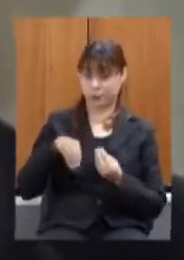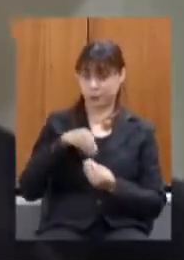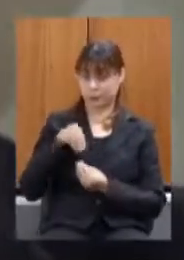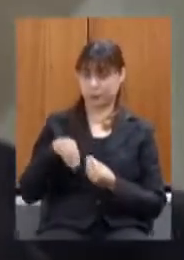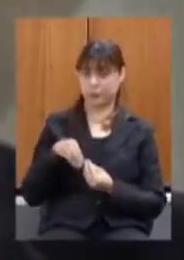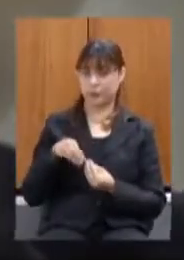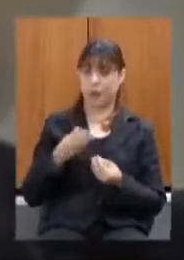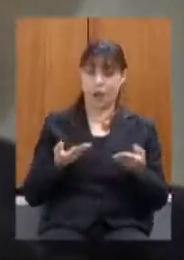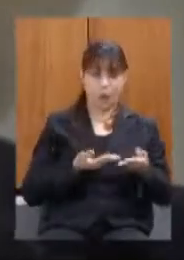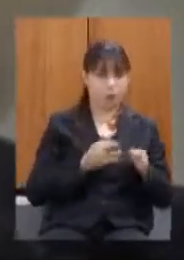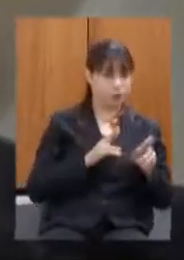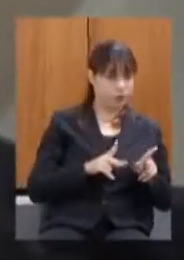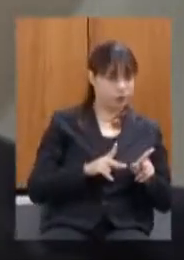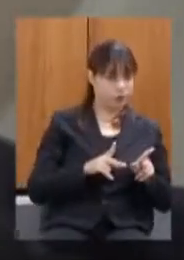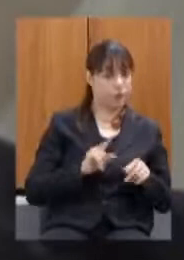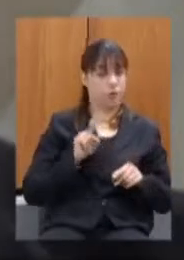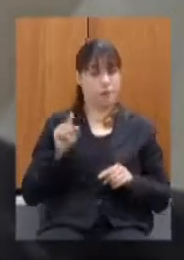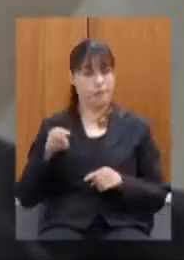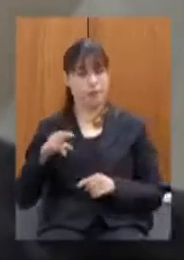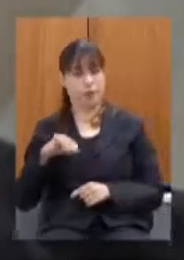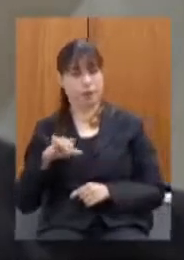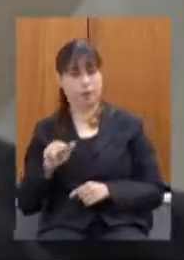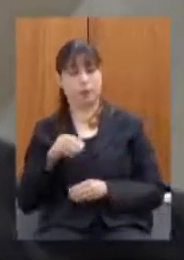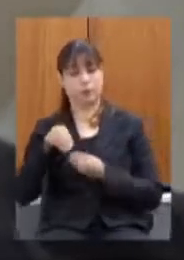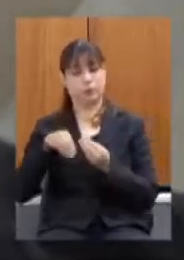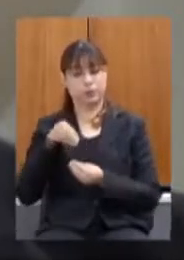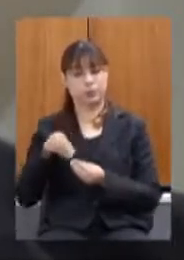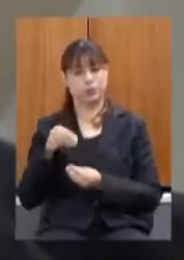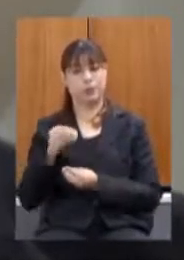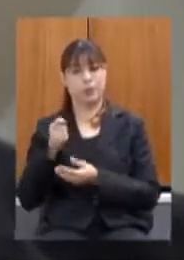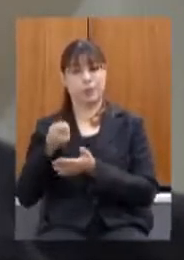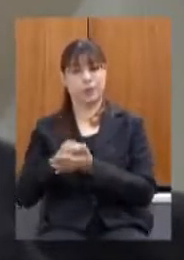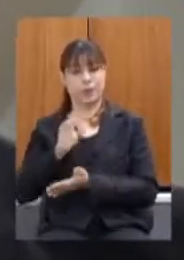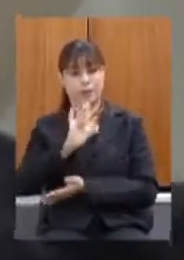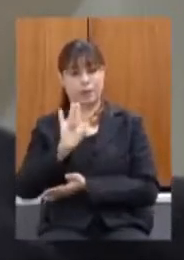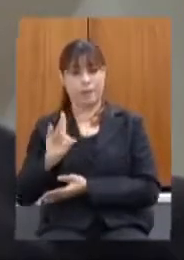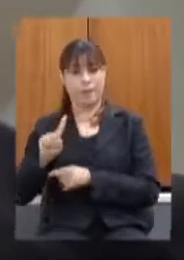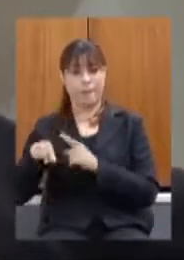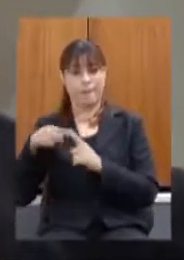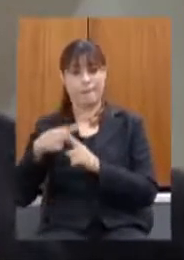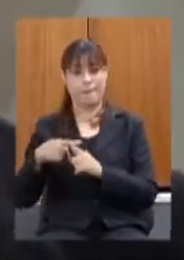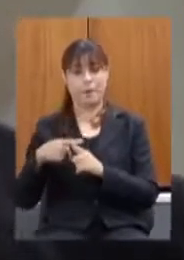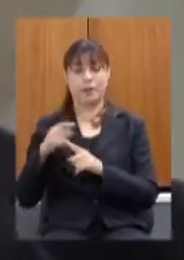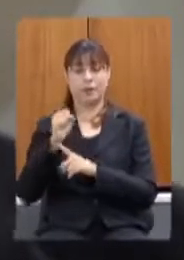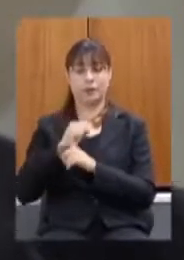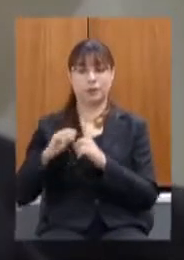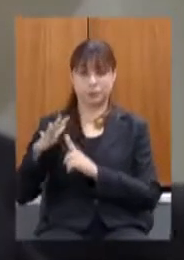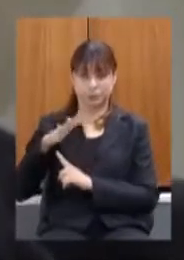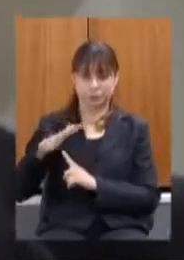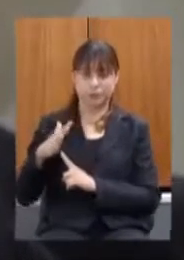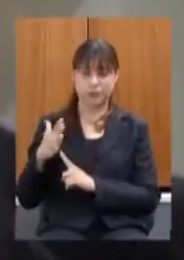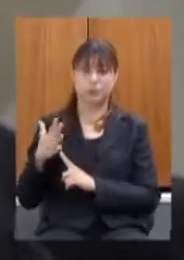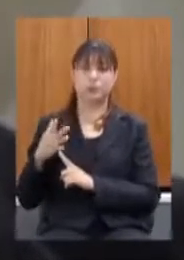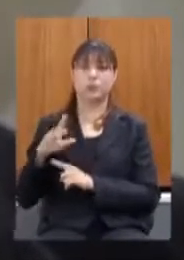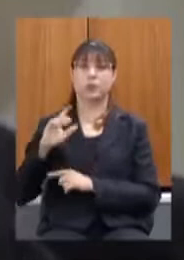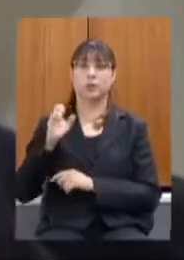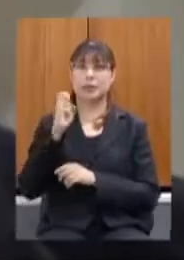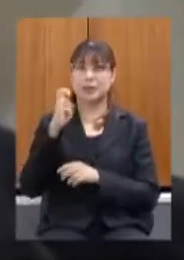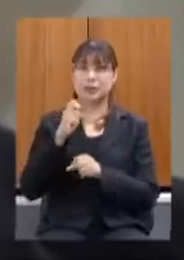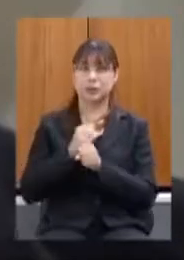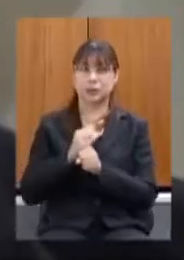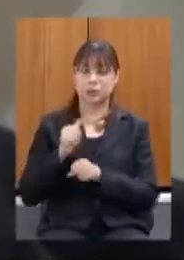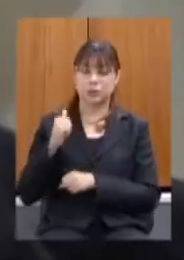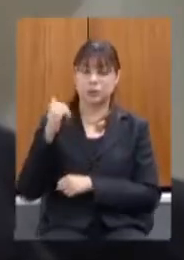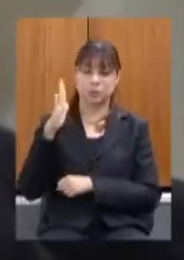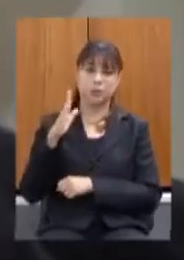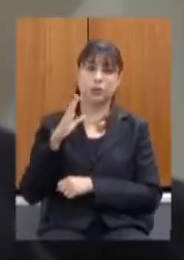agora indenização individual com indenização coletiva depois de cinco anos das 513 casas